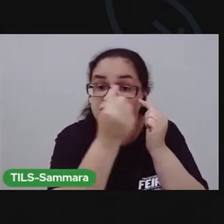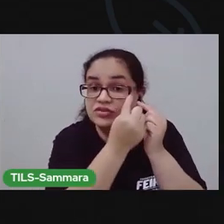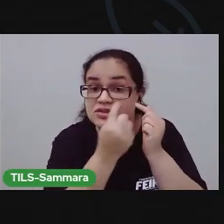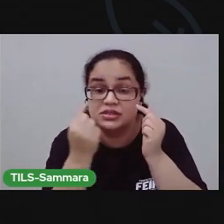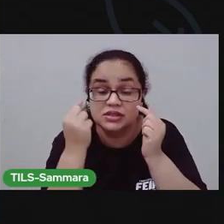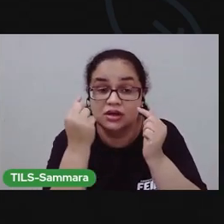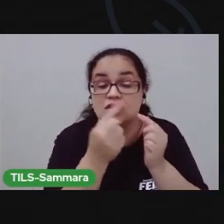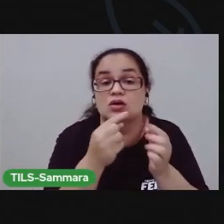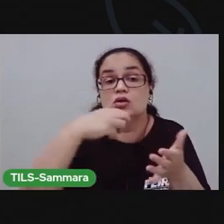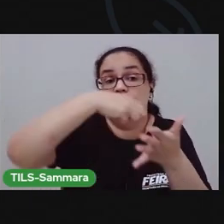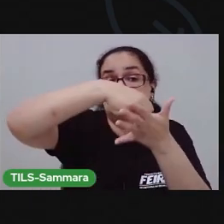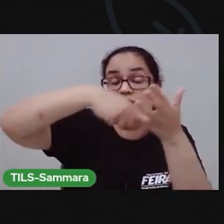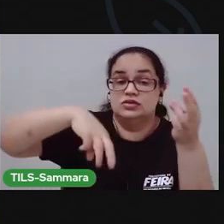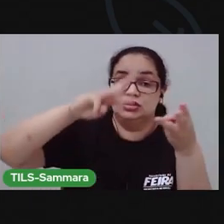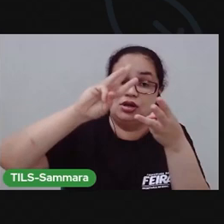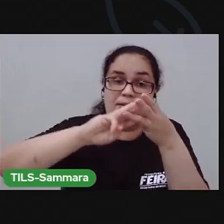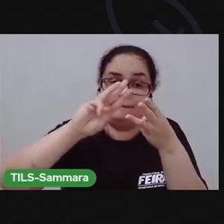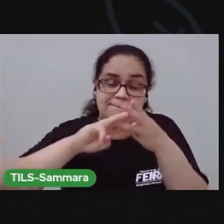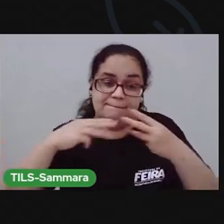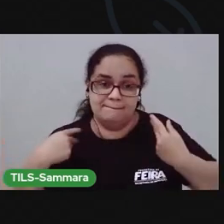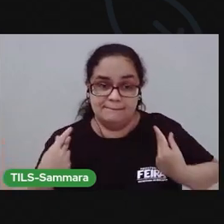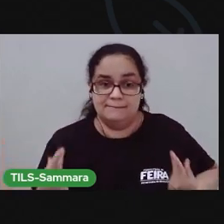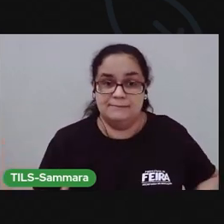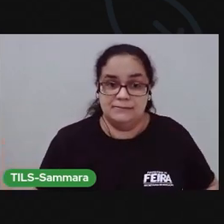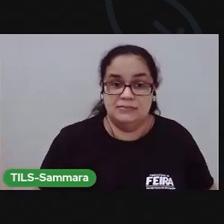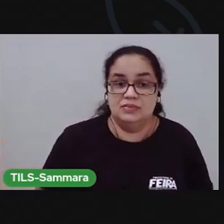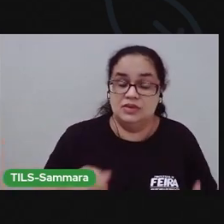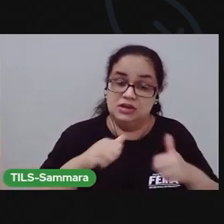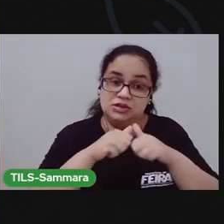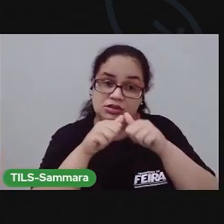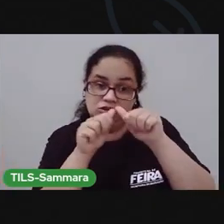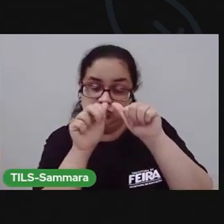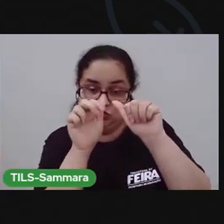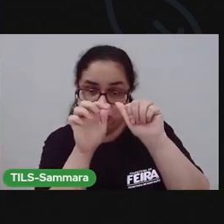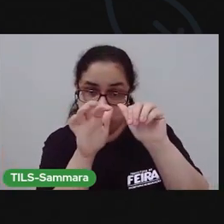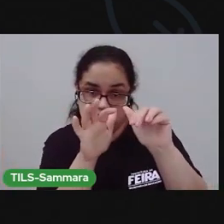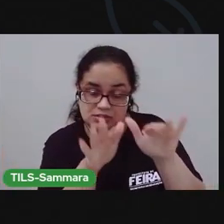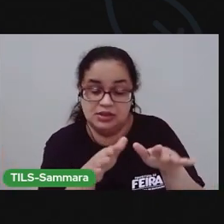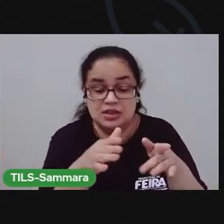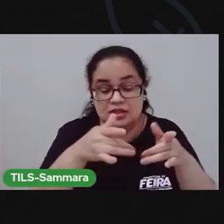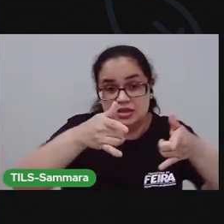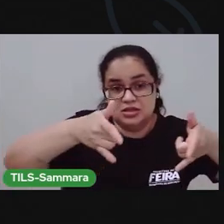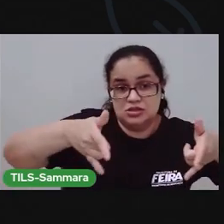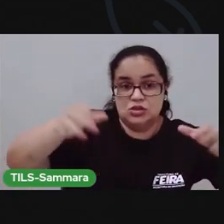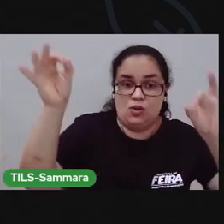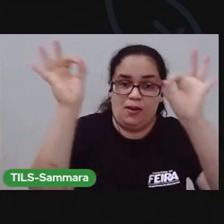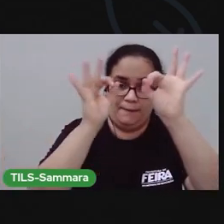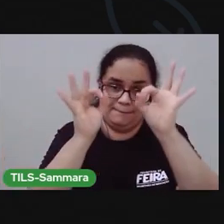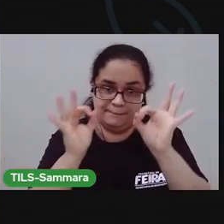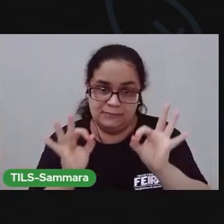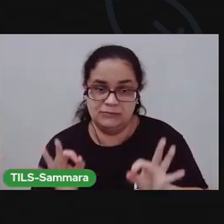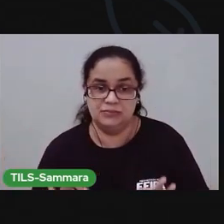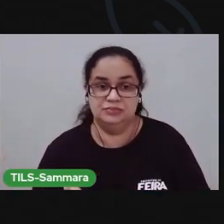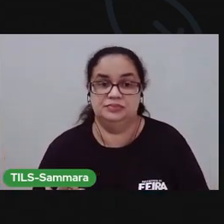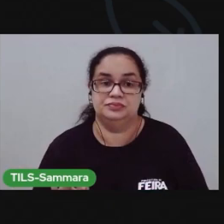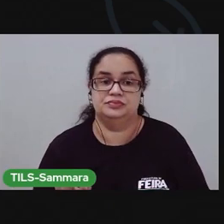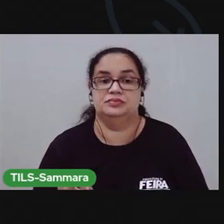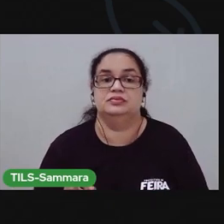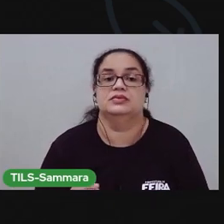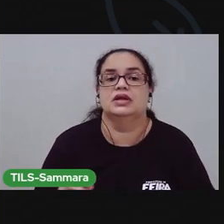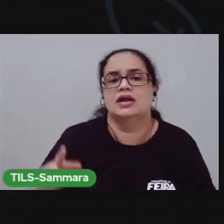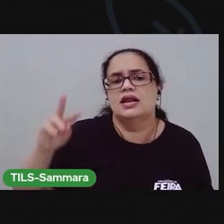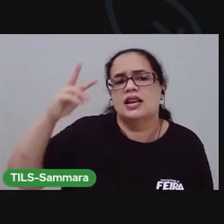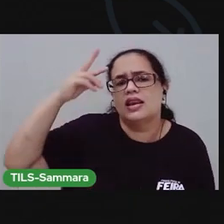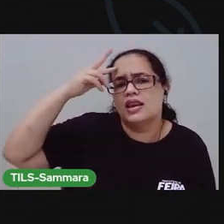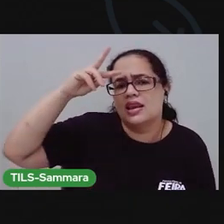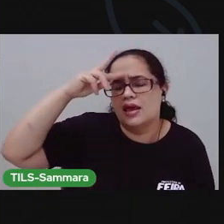de matemática e ciências da natureza. Deixa ela aí, já na sua mesa. Organiza esse espaço. Lembra que na